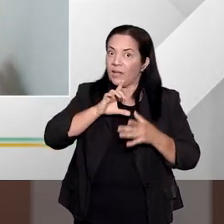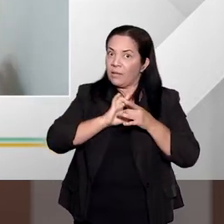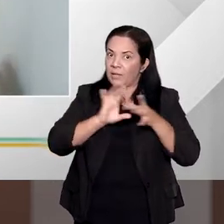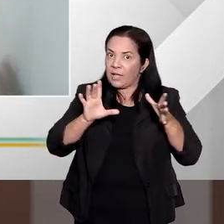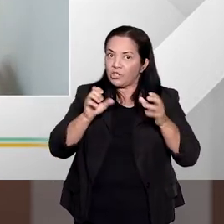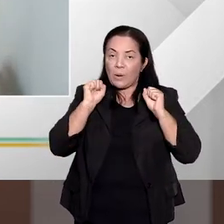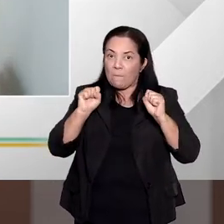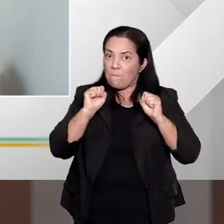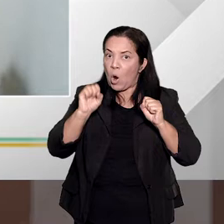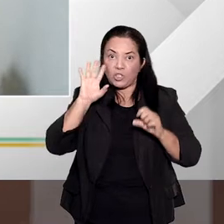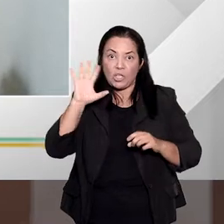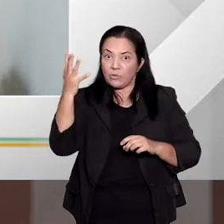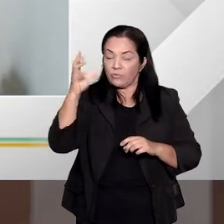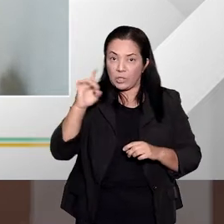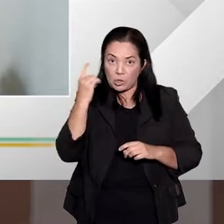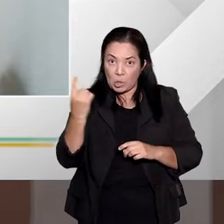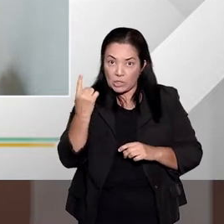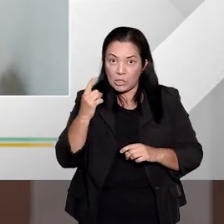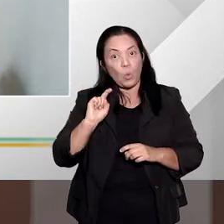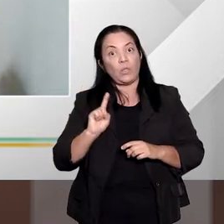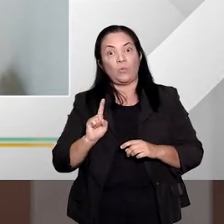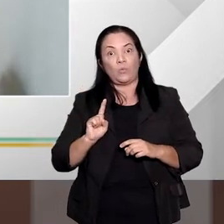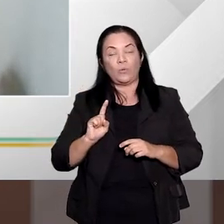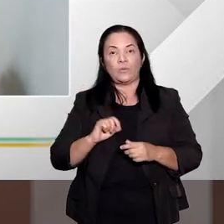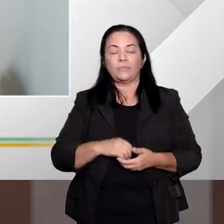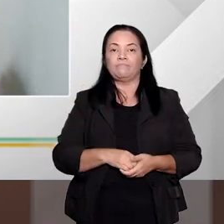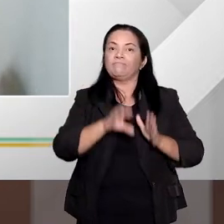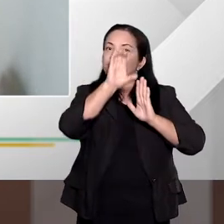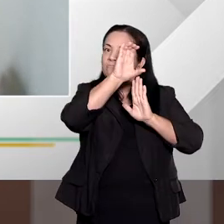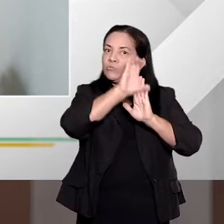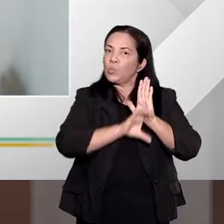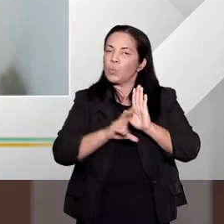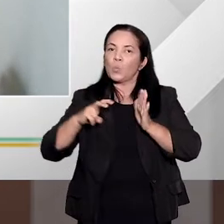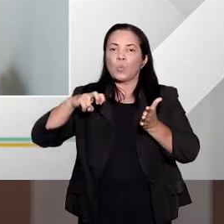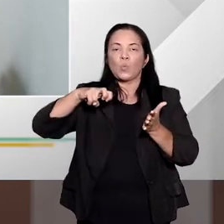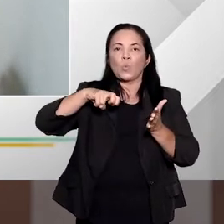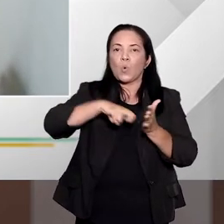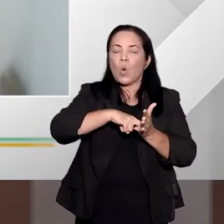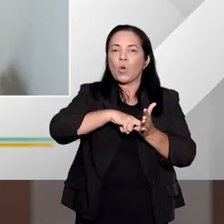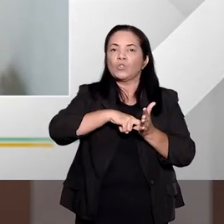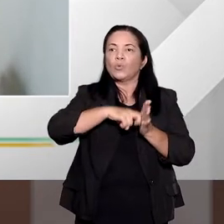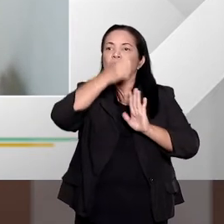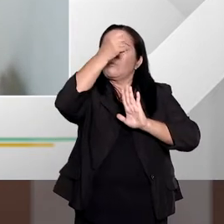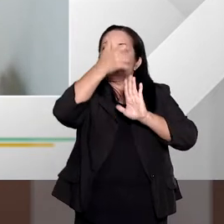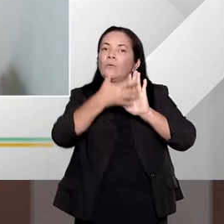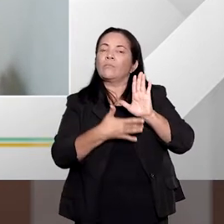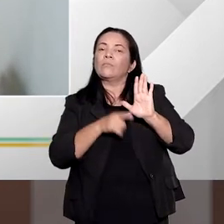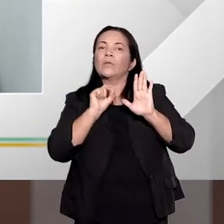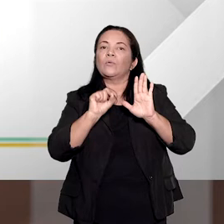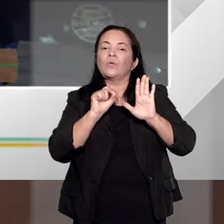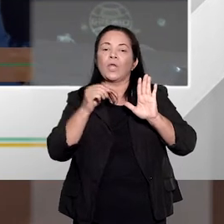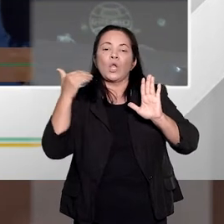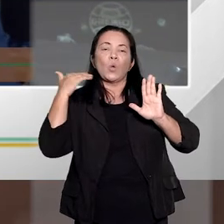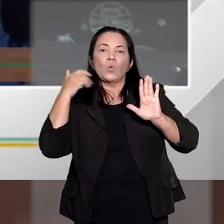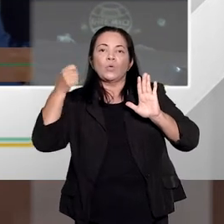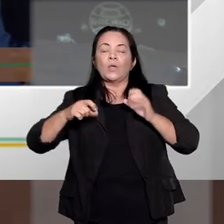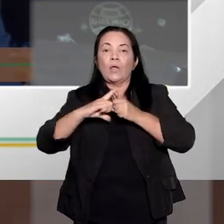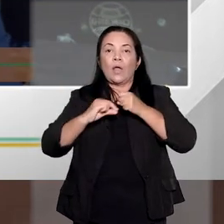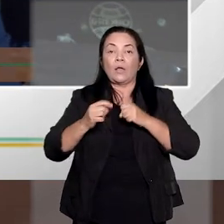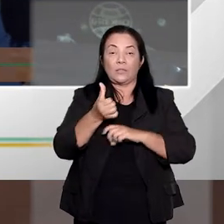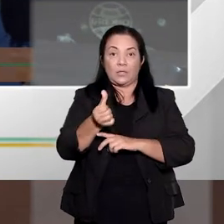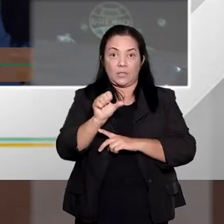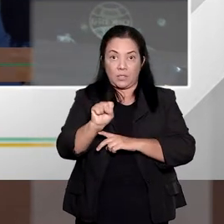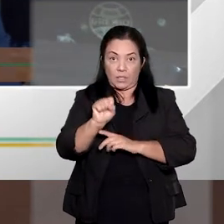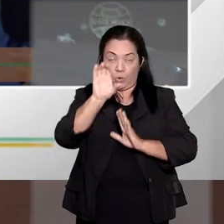ou não? Primeiro, o Código estabelece um critério que deve ser observado pelo juiz. Está previsto no artigo